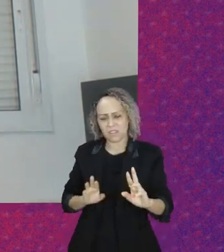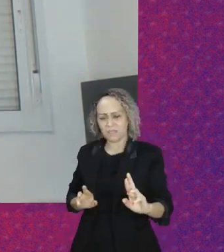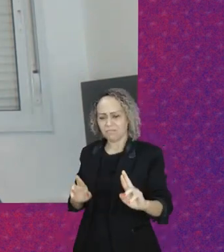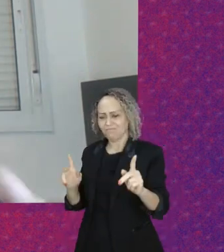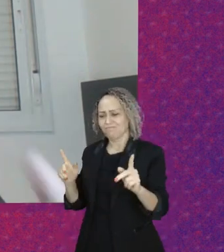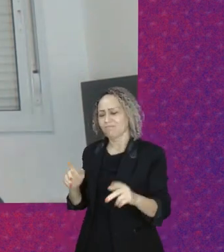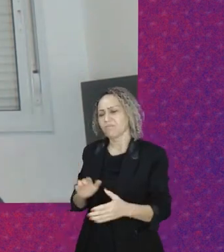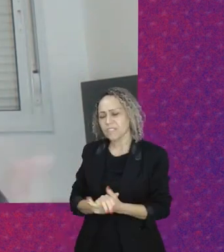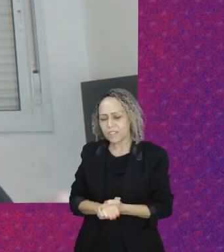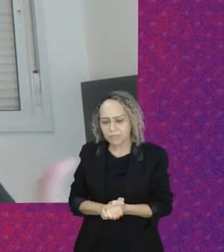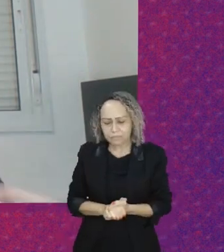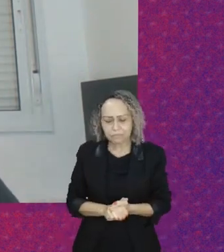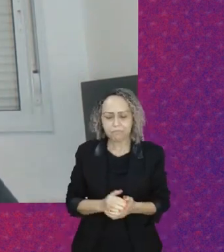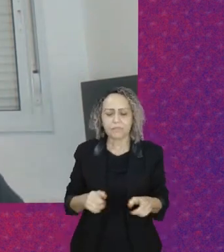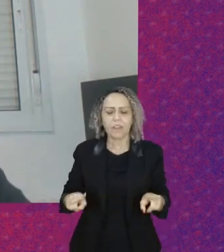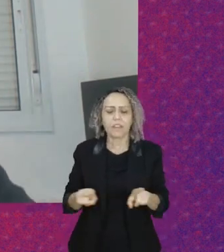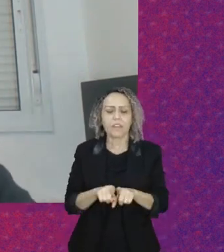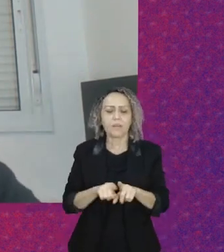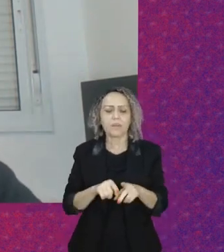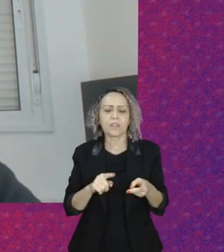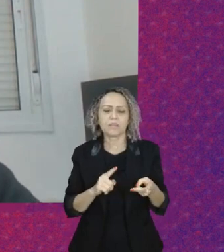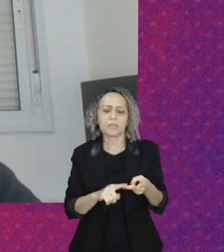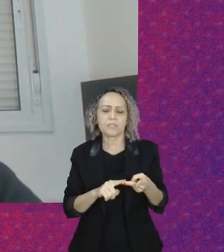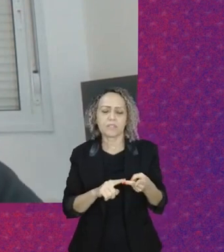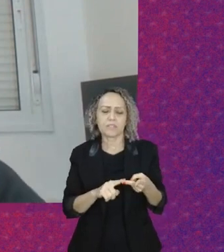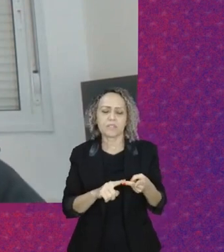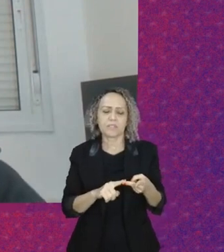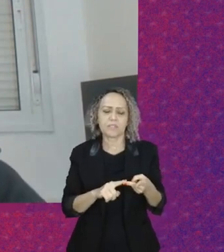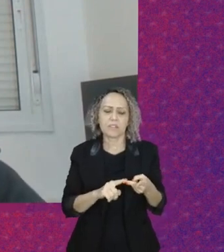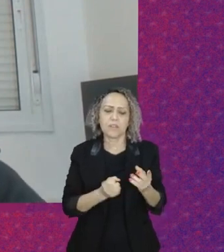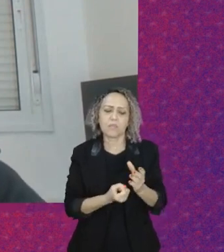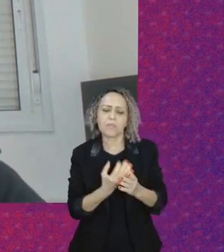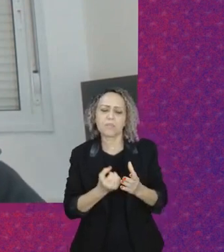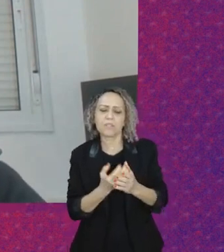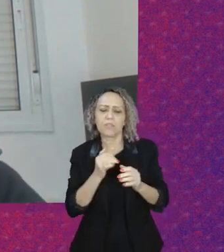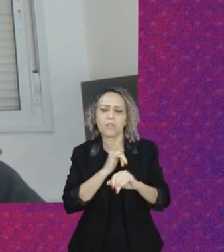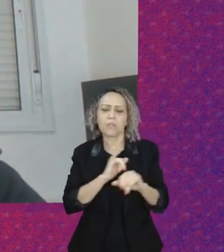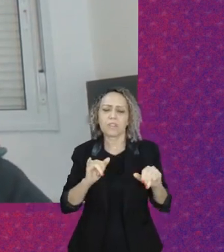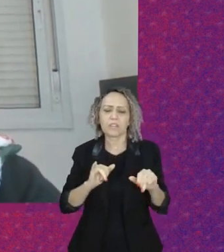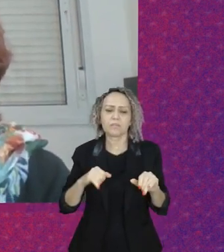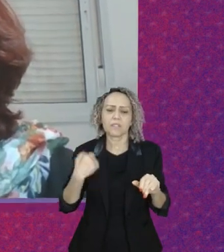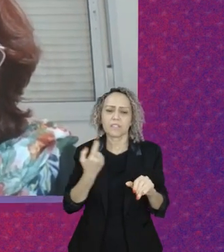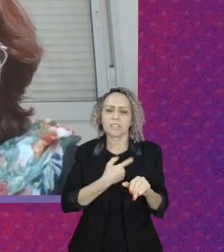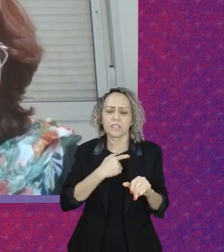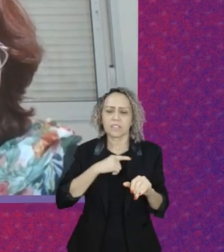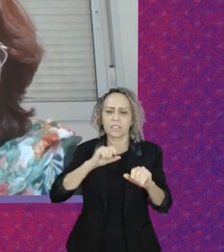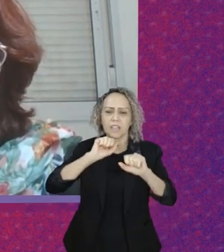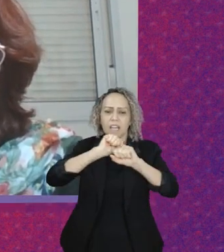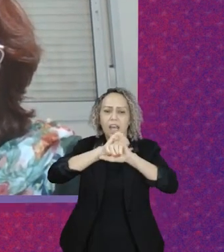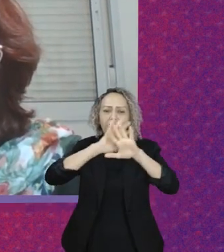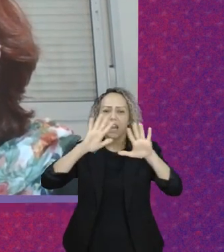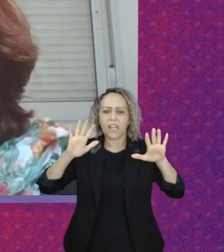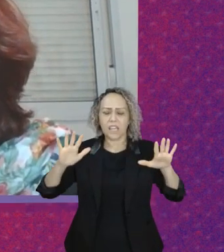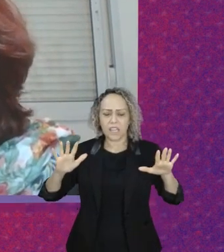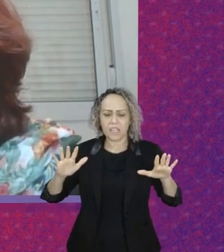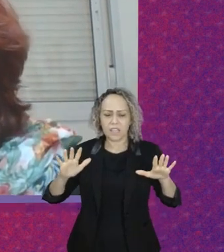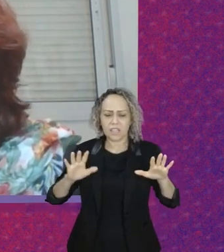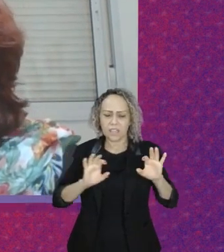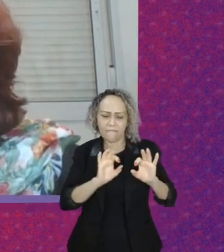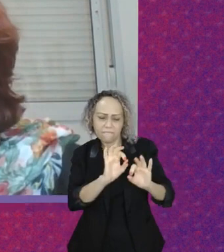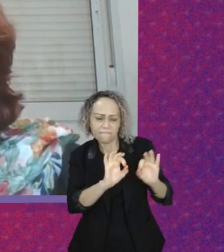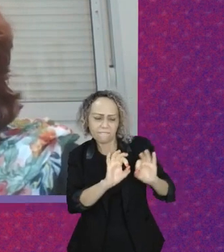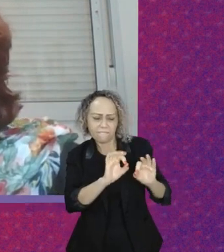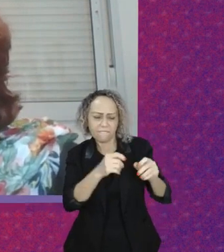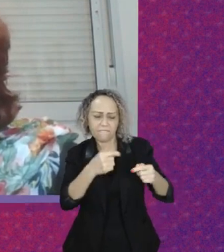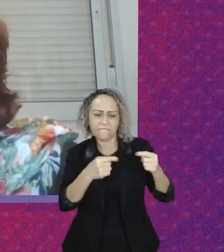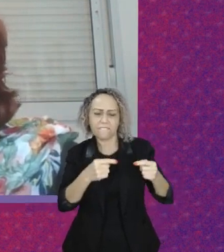de produzir informação para que a gente possa ter uma clareza maior na elaboração das políticas,